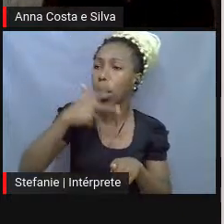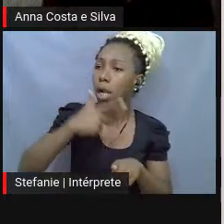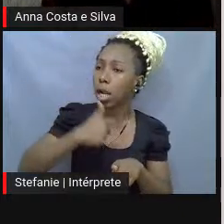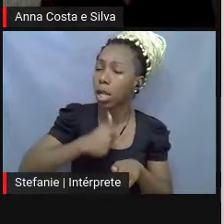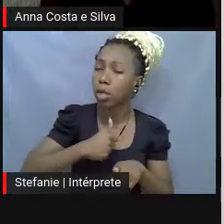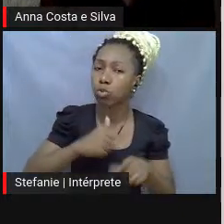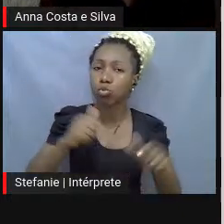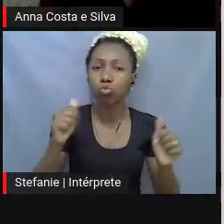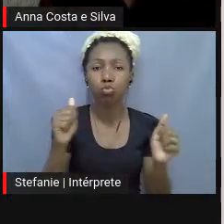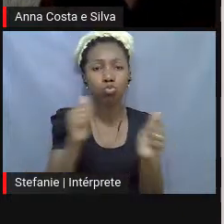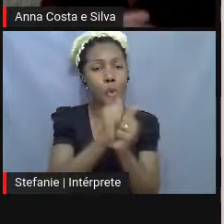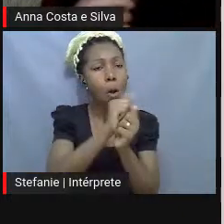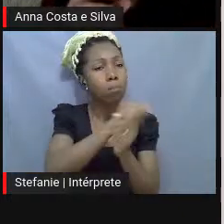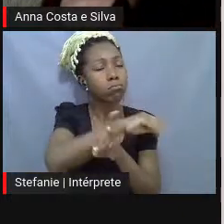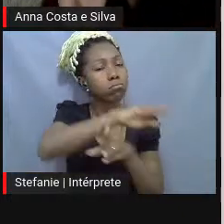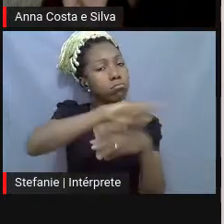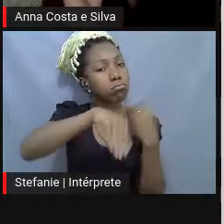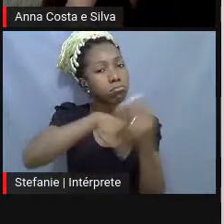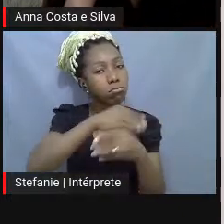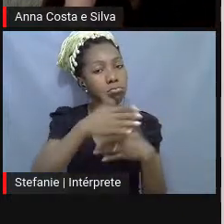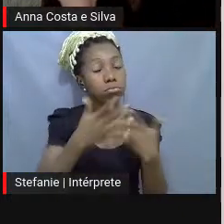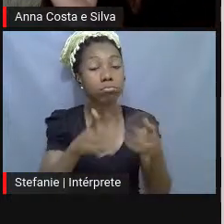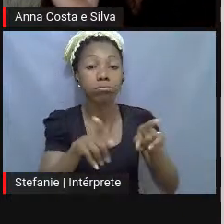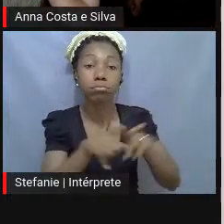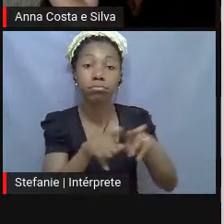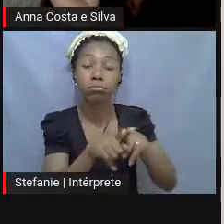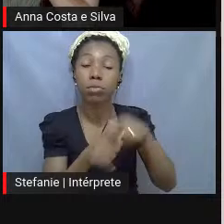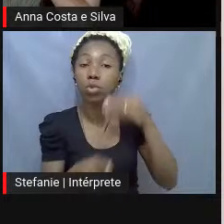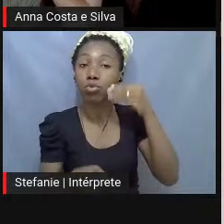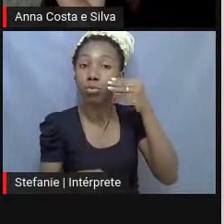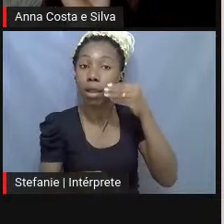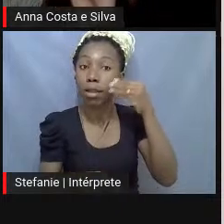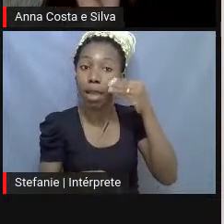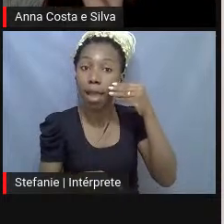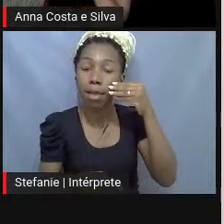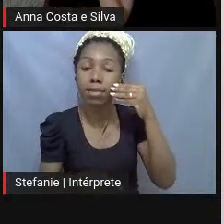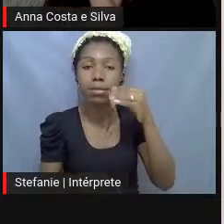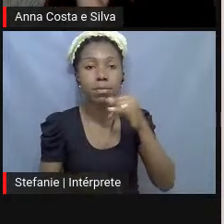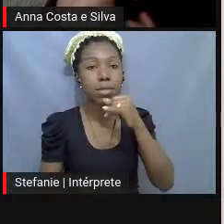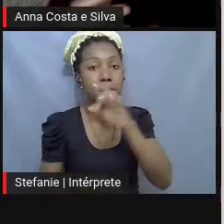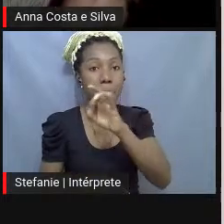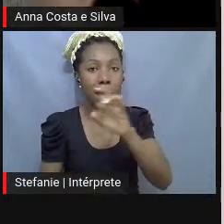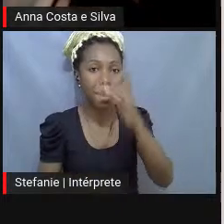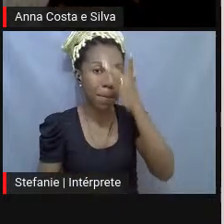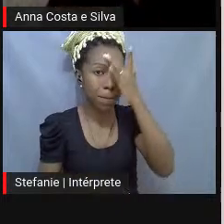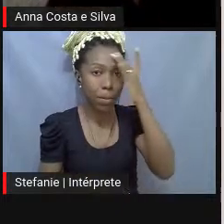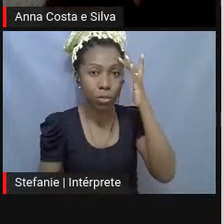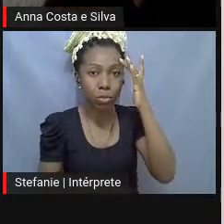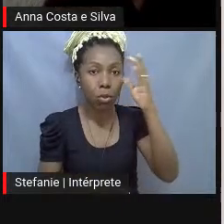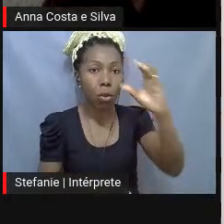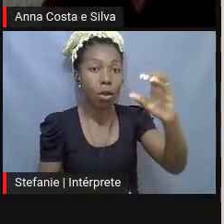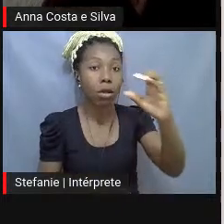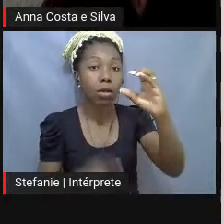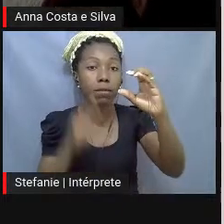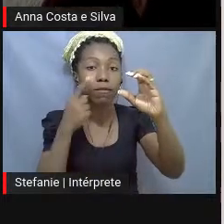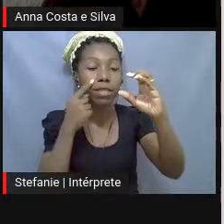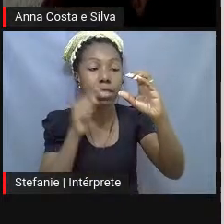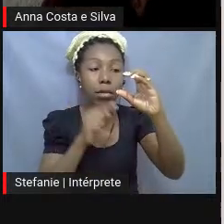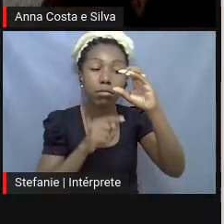junta, assim. Mas também é uma experiência que cada pessoa botava o olhinho ali e tinha contato com aquilo de uma forma